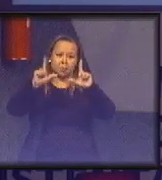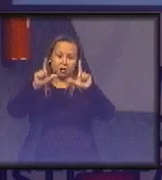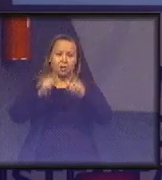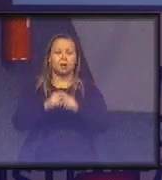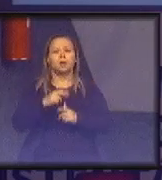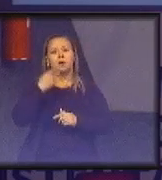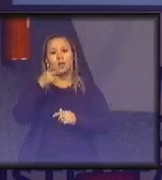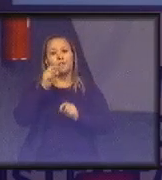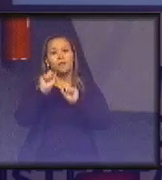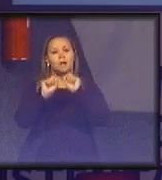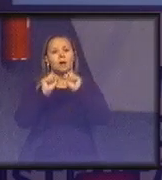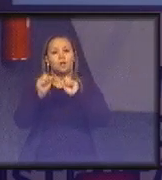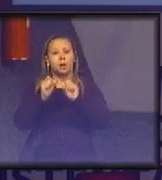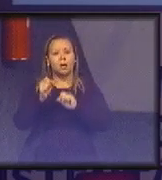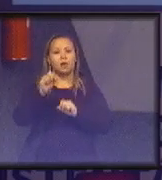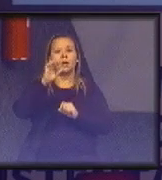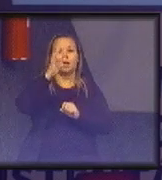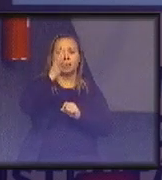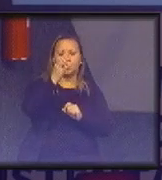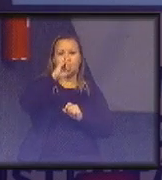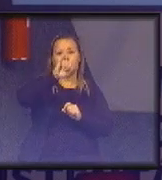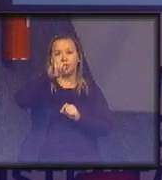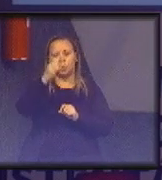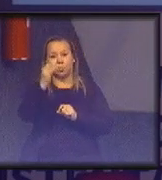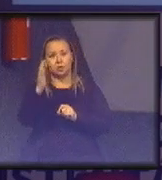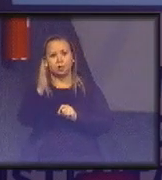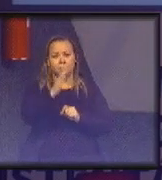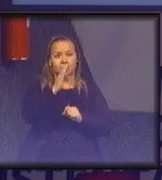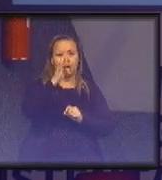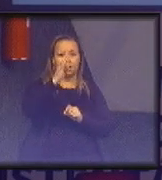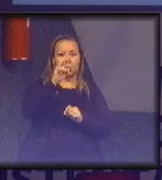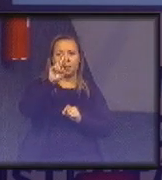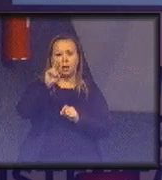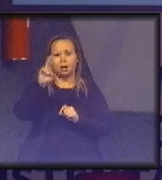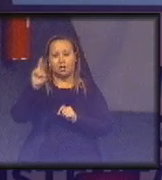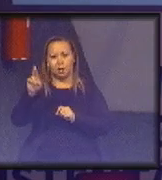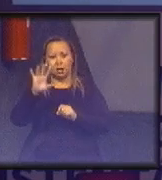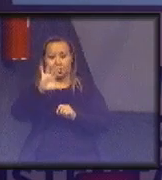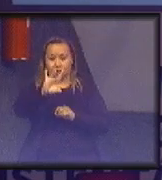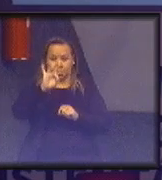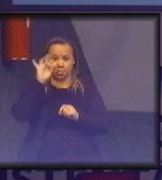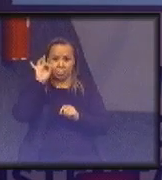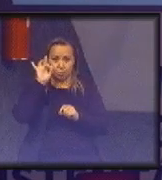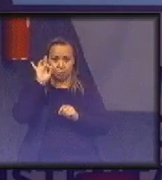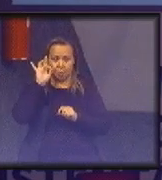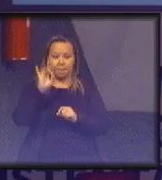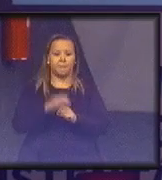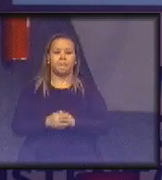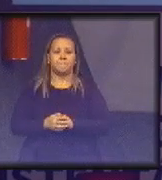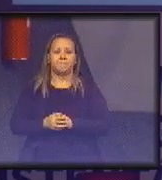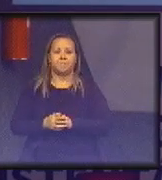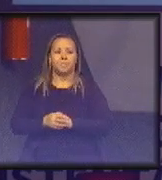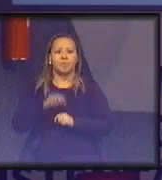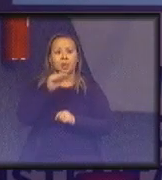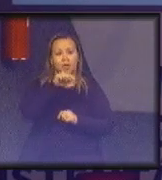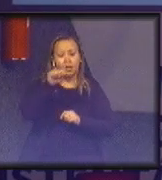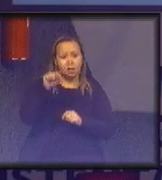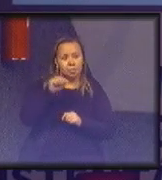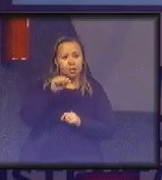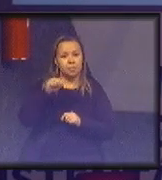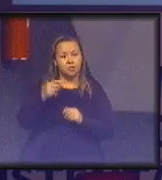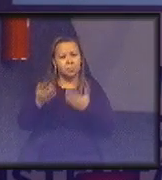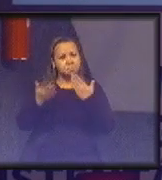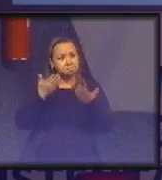TRF, TRT, vai ser o do total daquele segmento de justiça. Se tiver selecionado um tribunal, vai ser daquele tribunal. E ele sempre vai trazer a